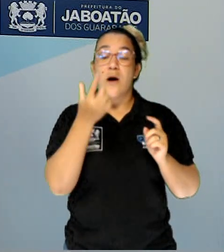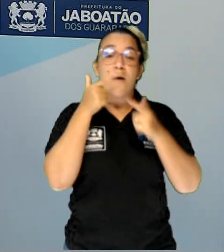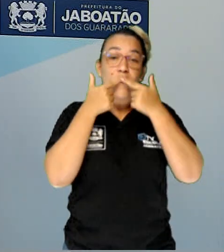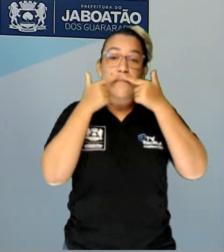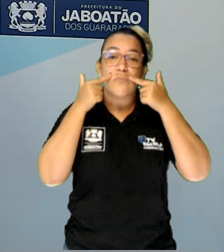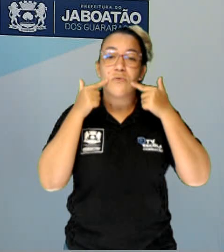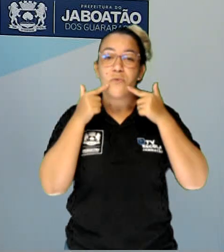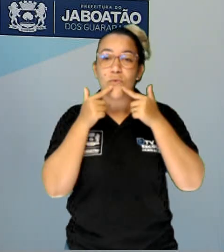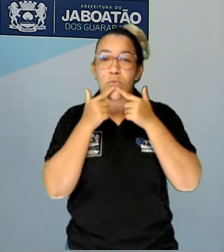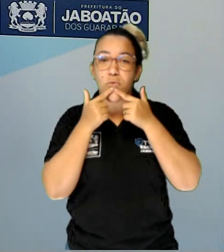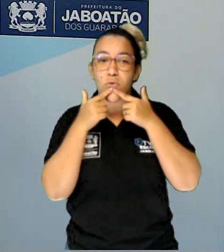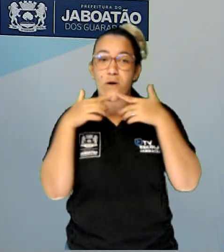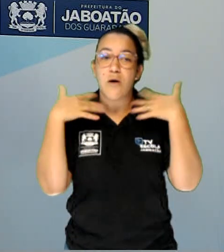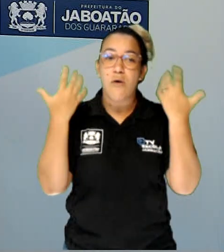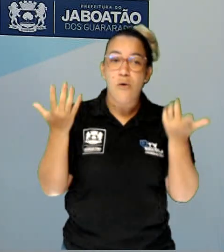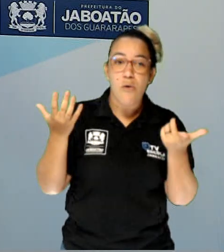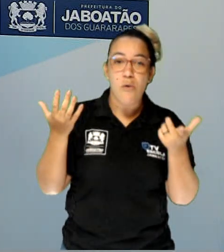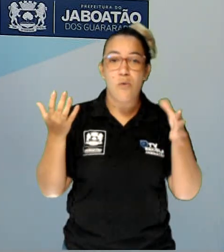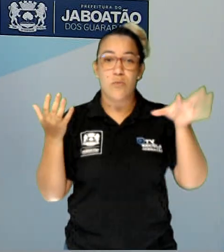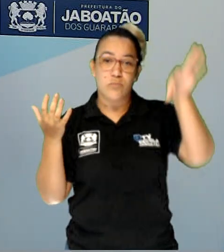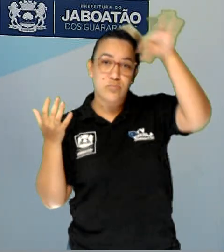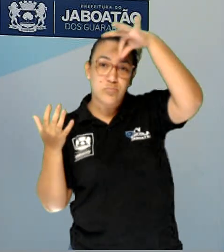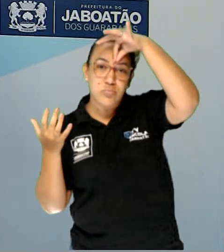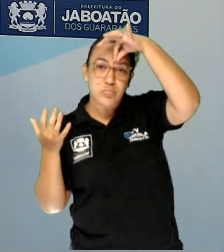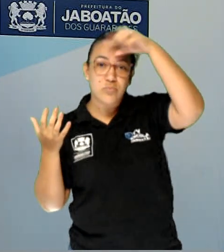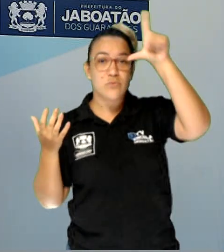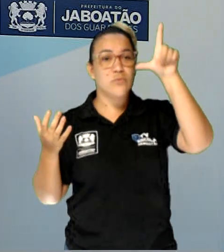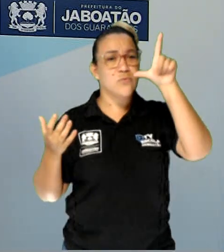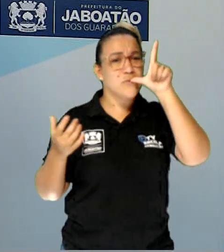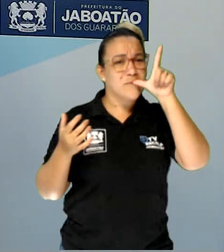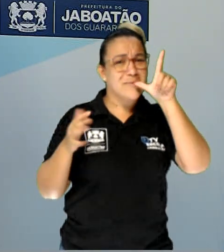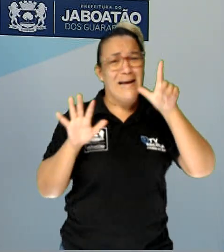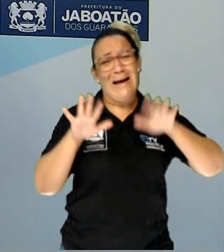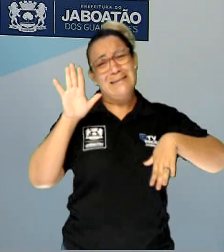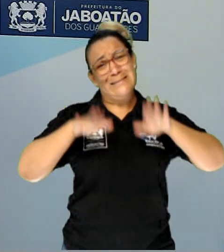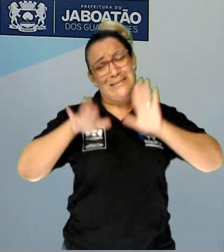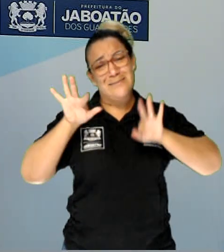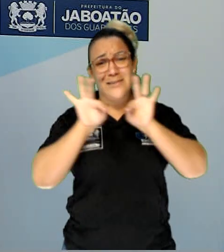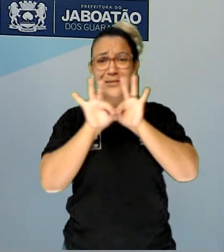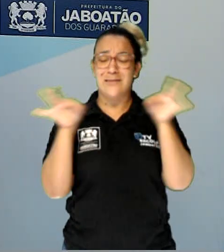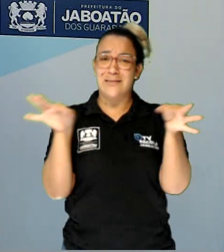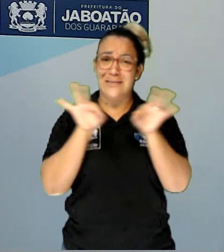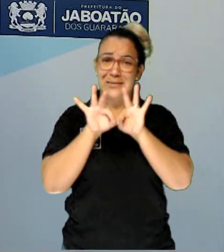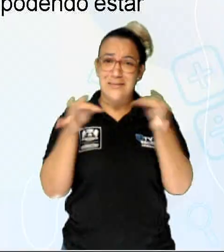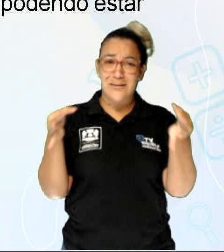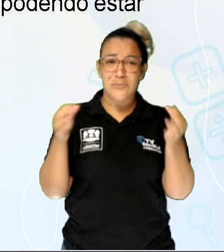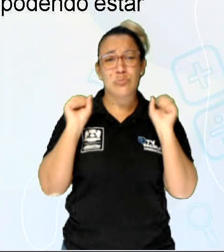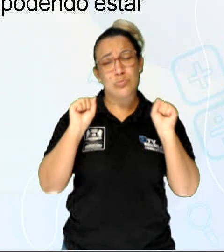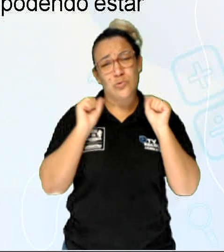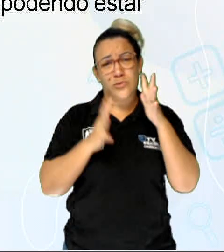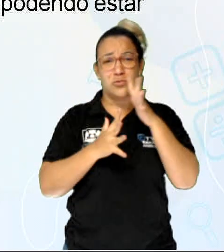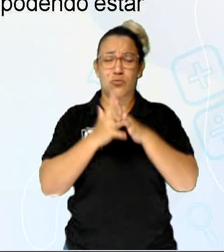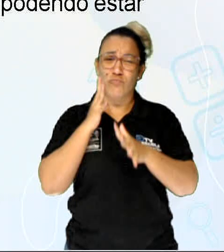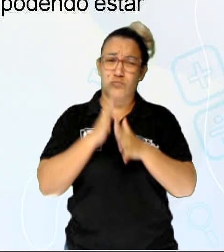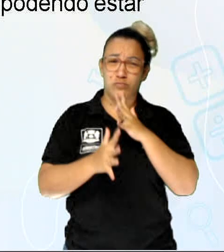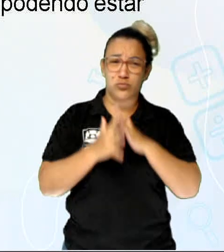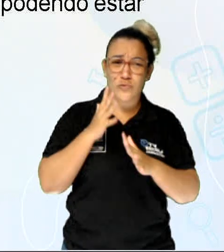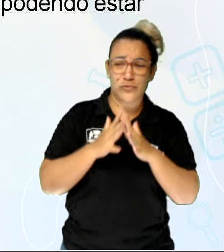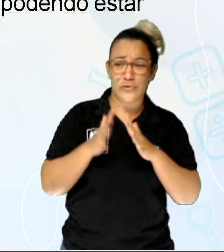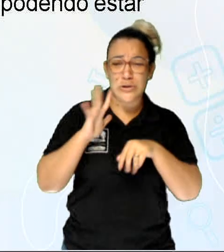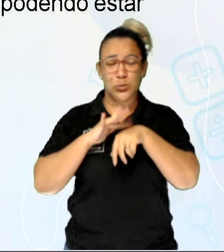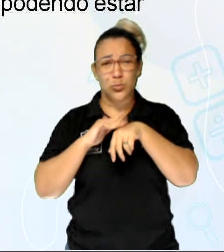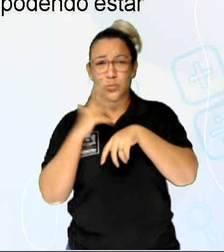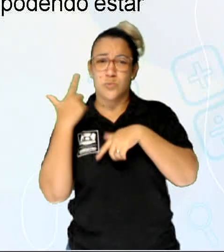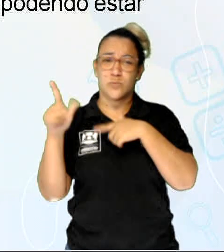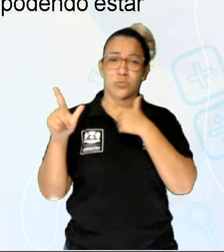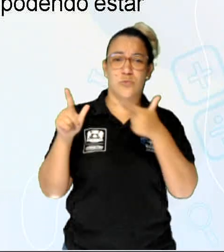boca ou na genitária, muito, né, besta, às vezes se confunde com outras doenças, como é o caso